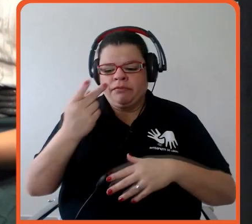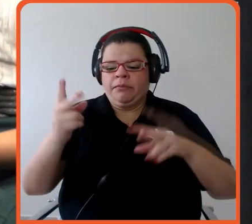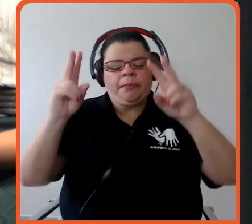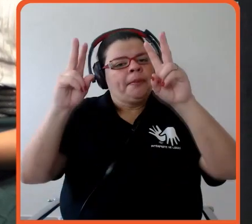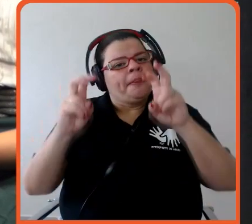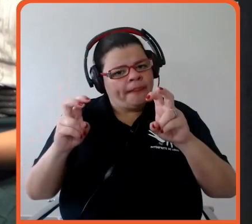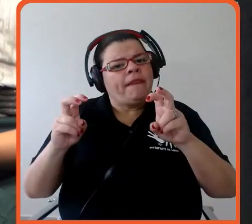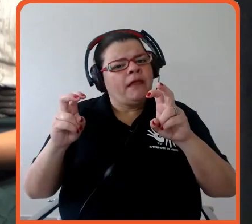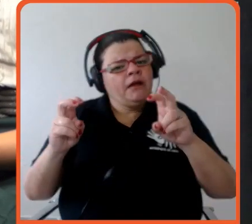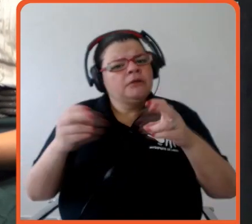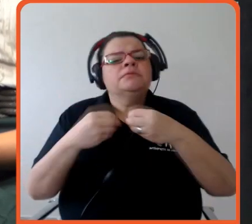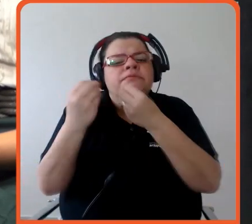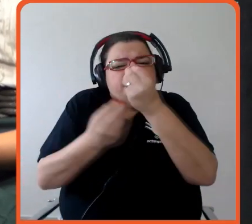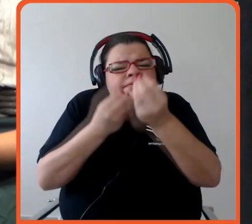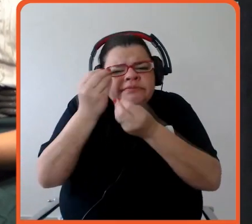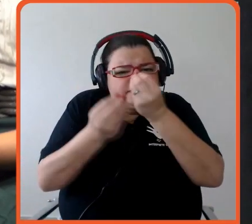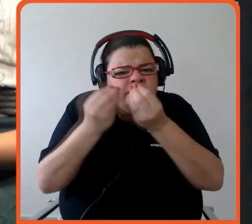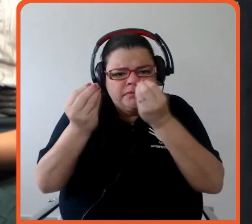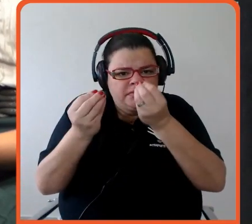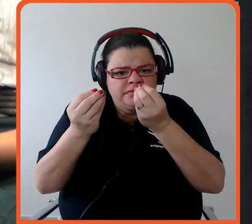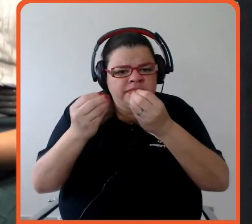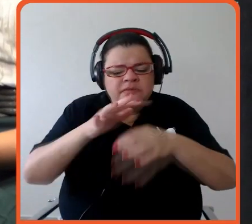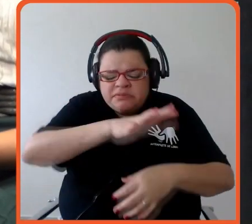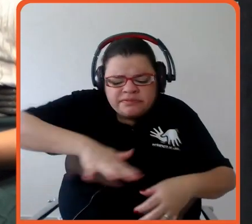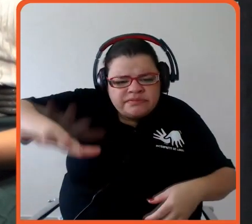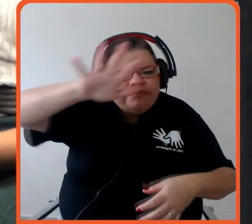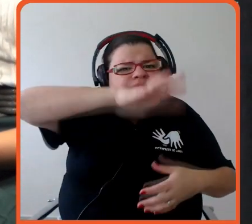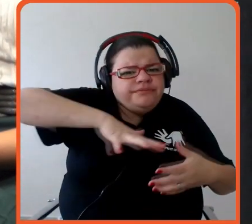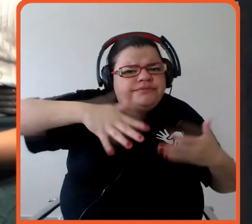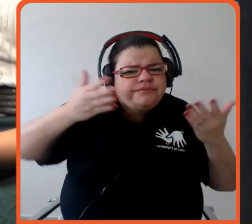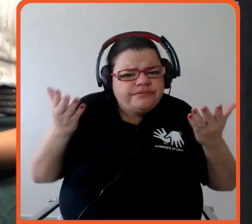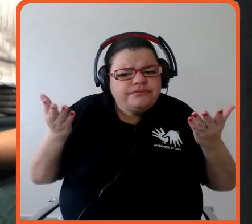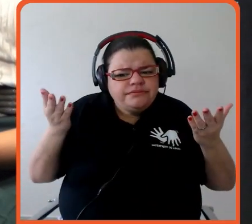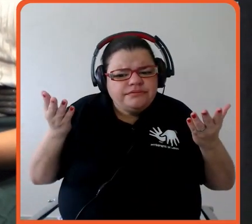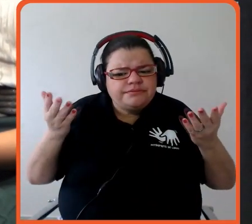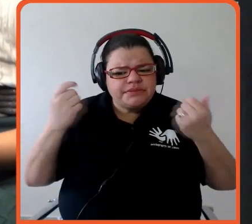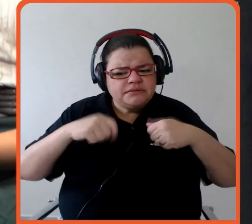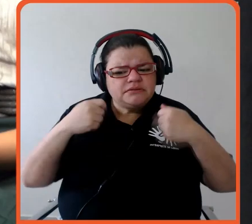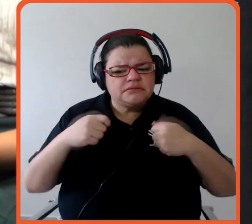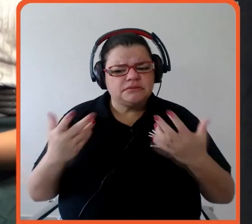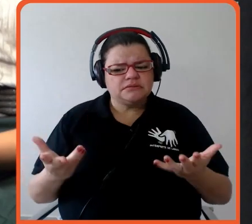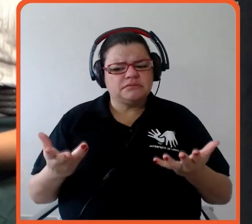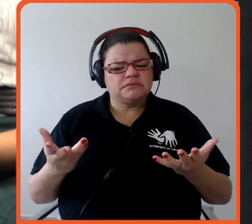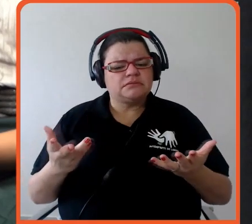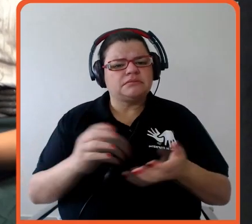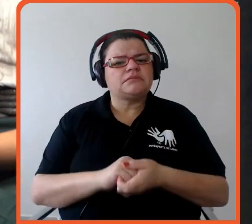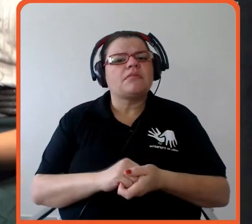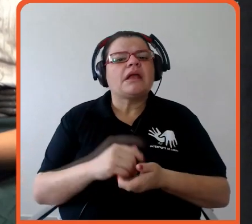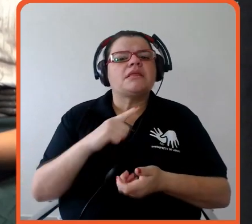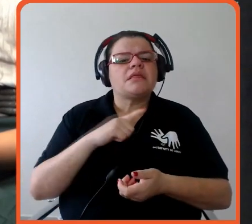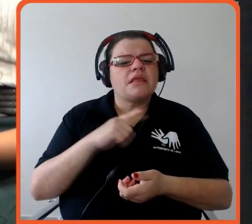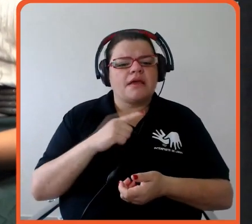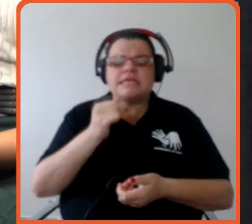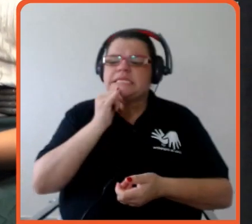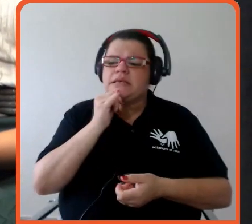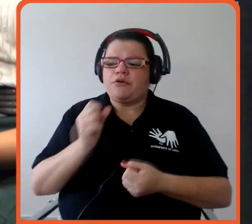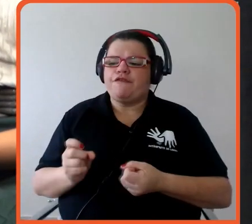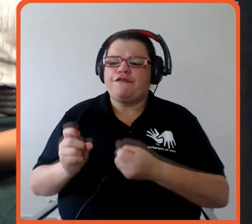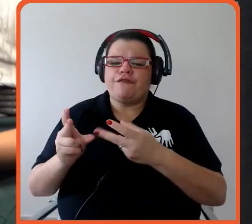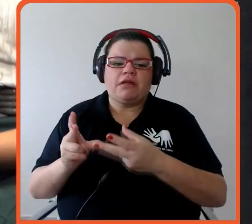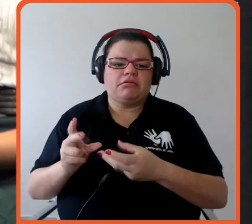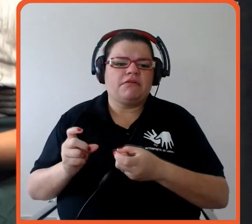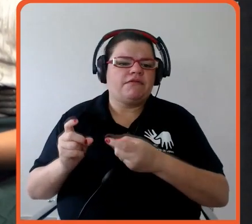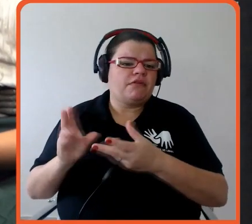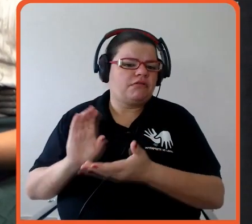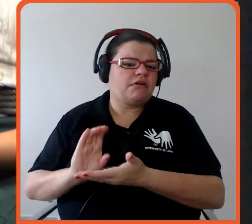nesse aspecto mais geral, né, então vem a oportunidade só ali na geração e venda de crédito, né, que não vai ser